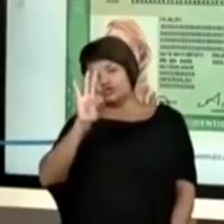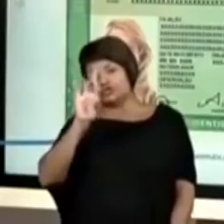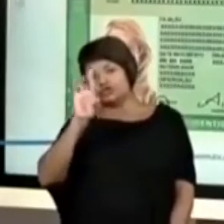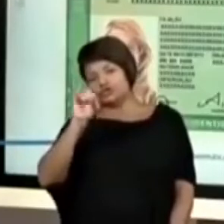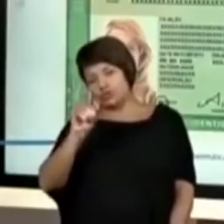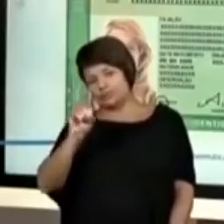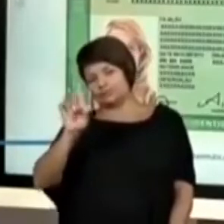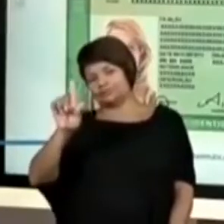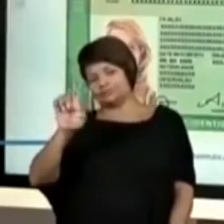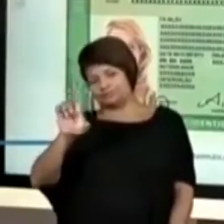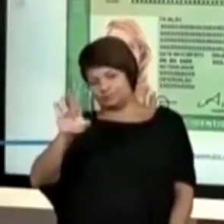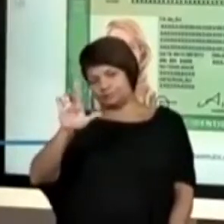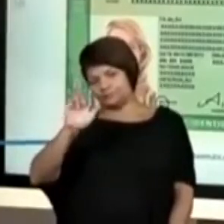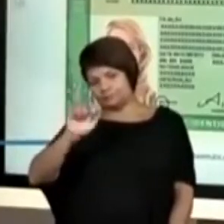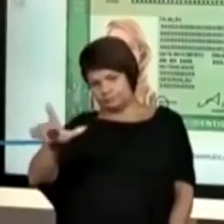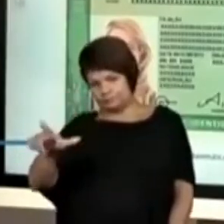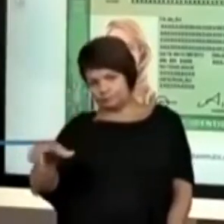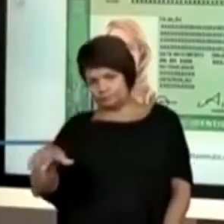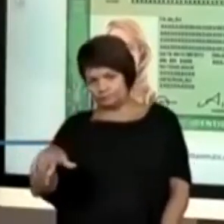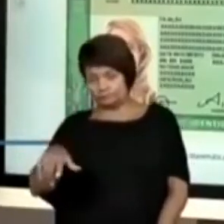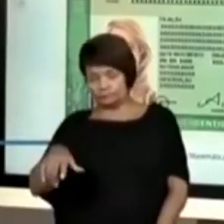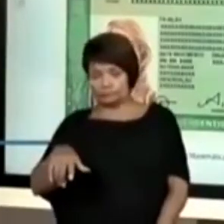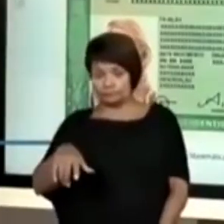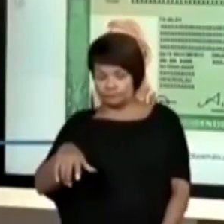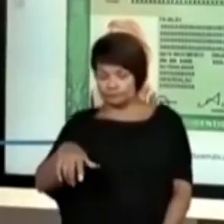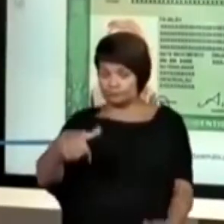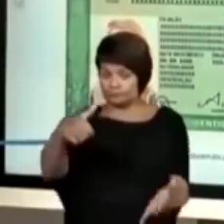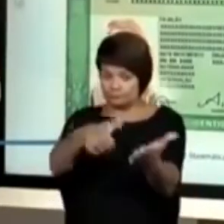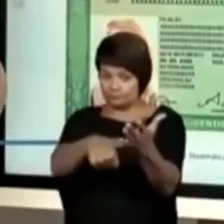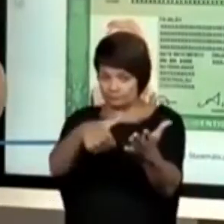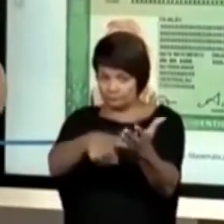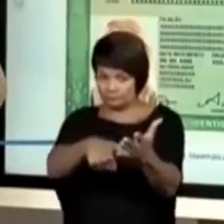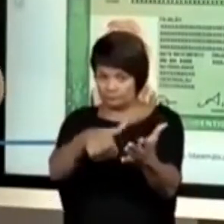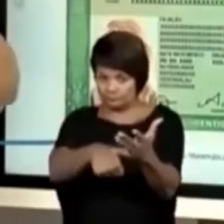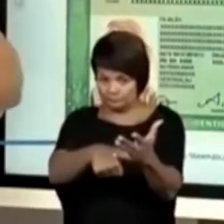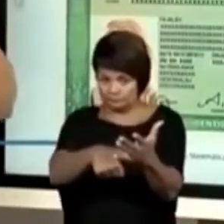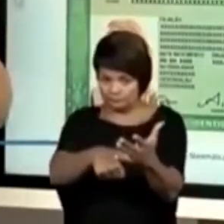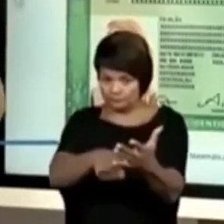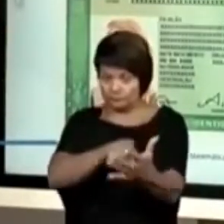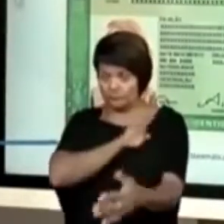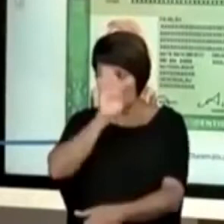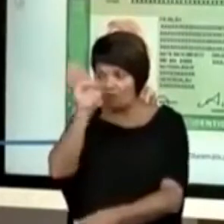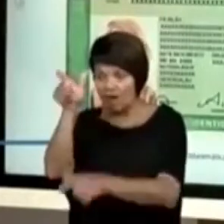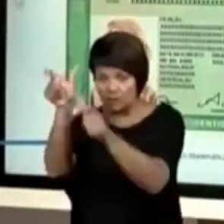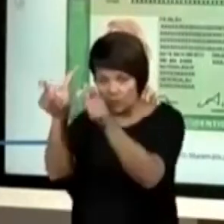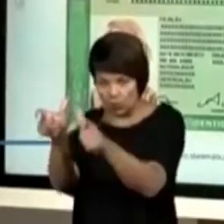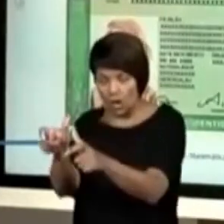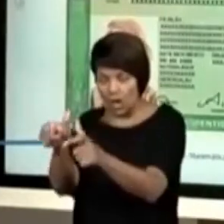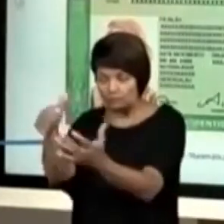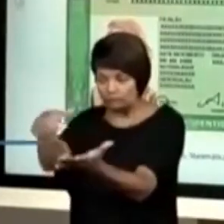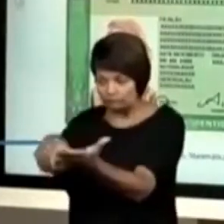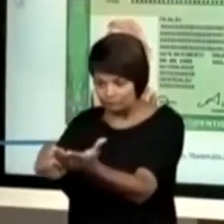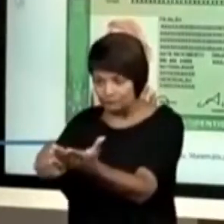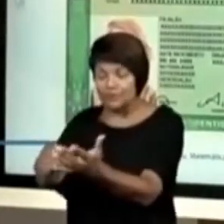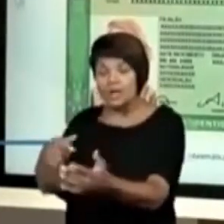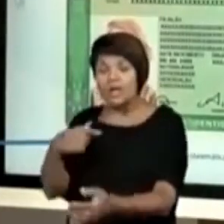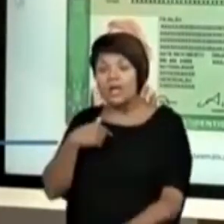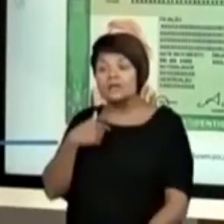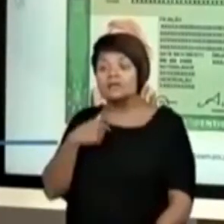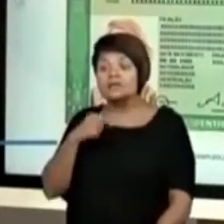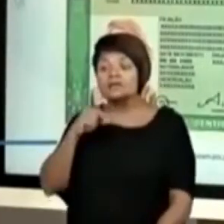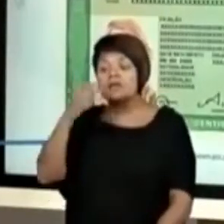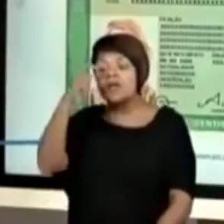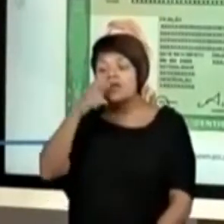esse é um documento que a gente vai lá, a gente tira pra nos identificar, saber quem nós